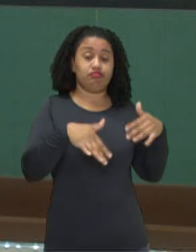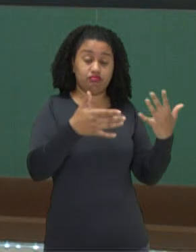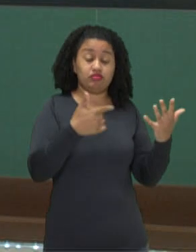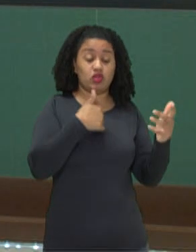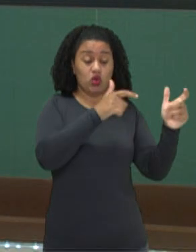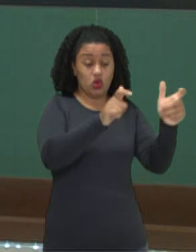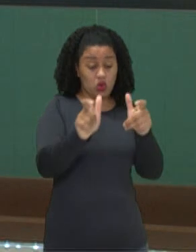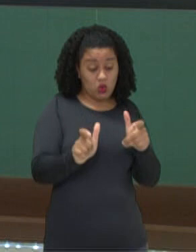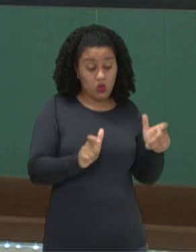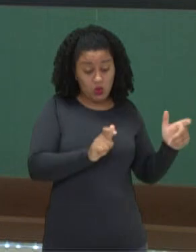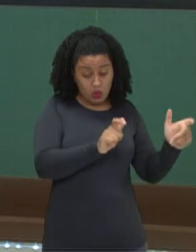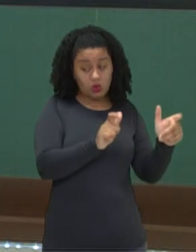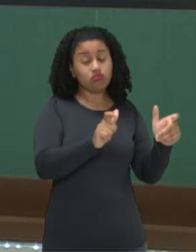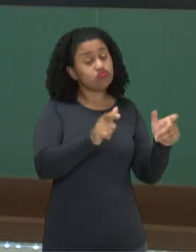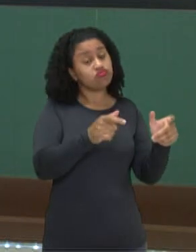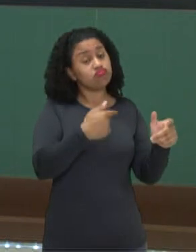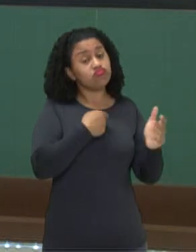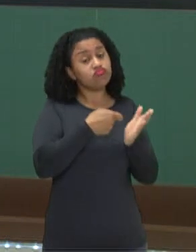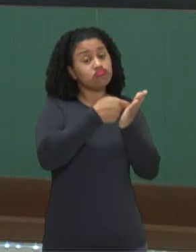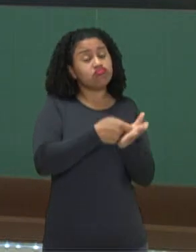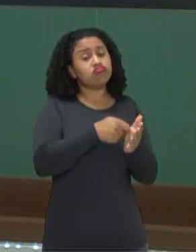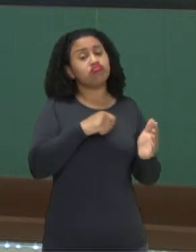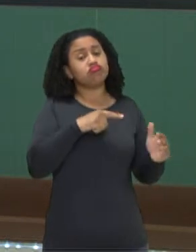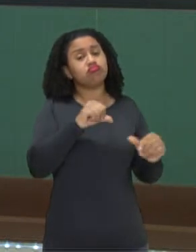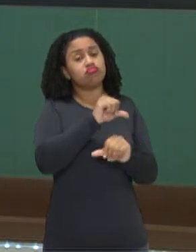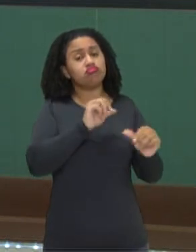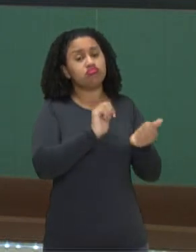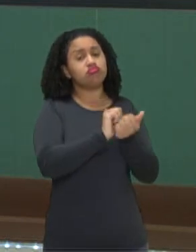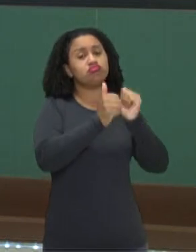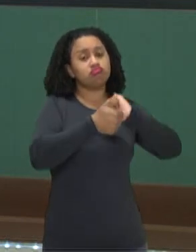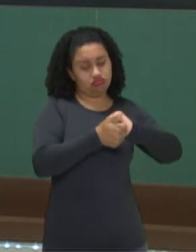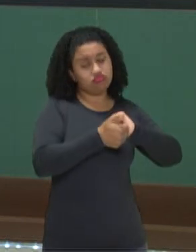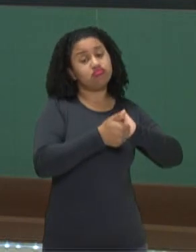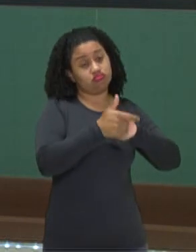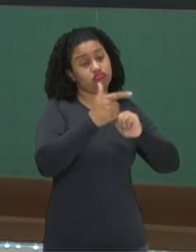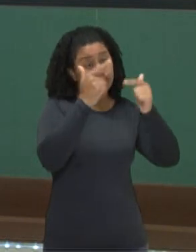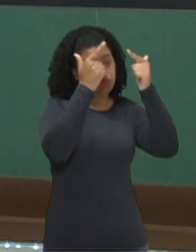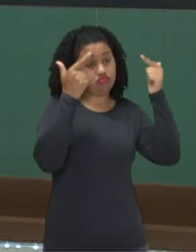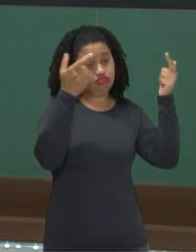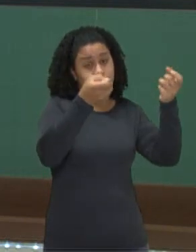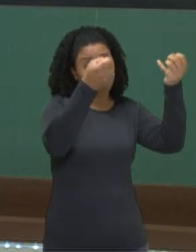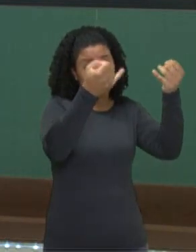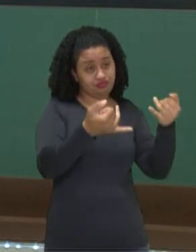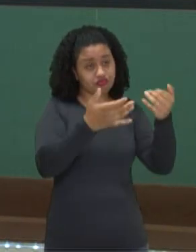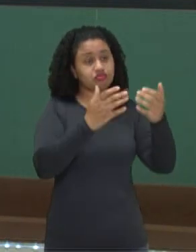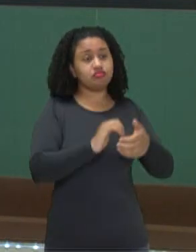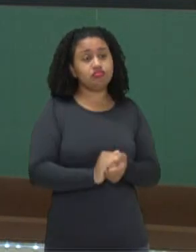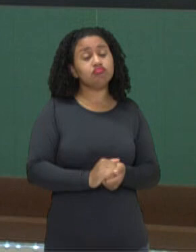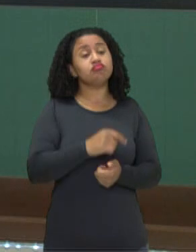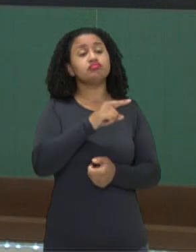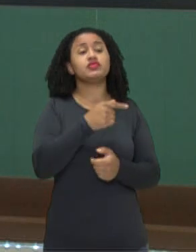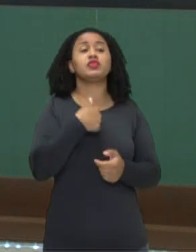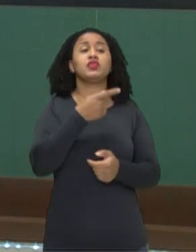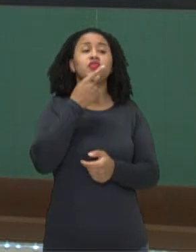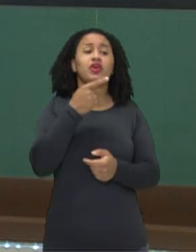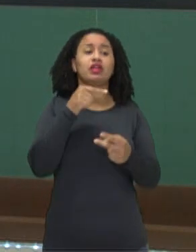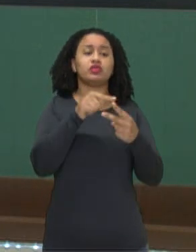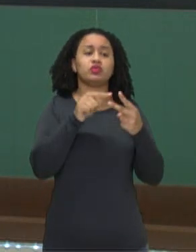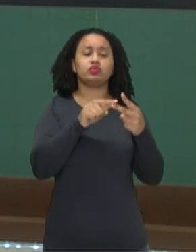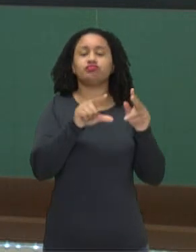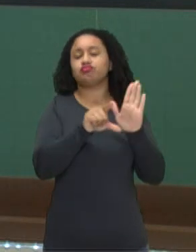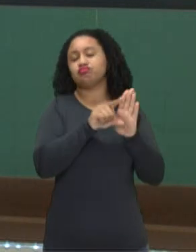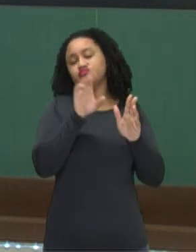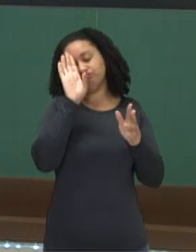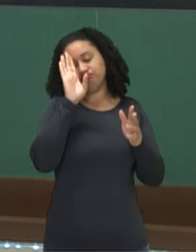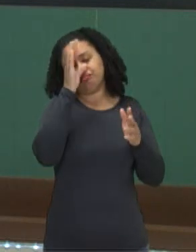ambiente exige a adaptação, segundo ideias lamarquistas. O Lamarck fala em duas leis